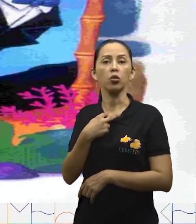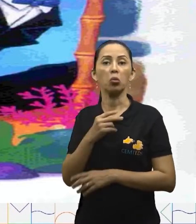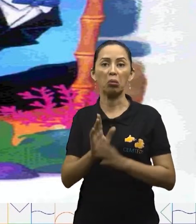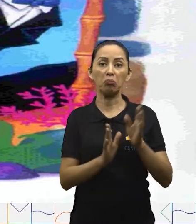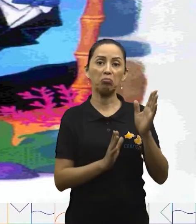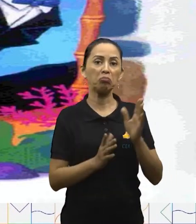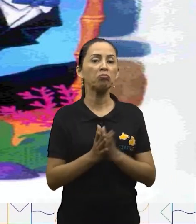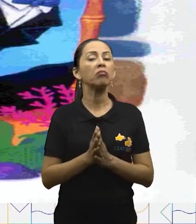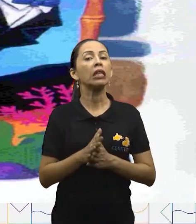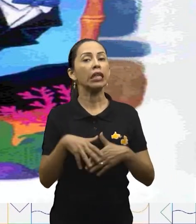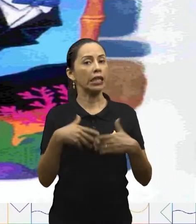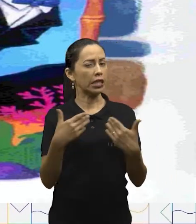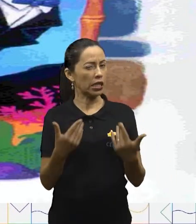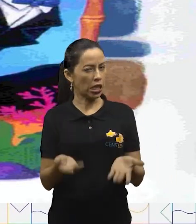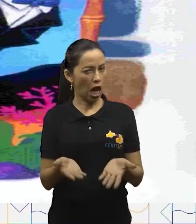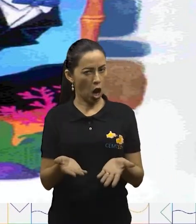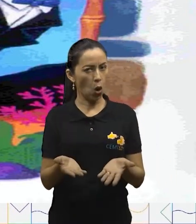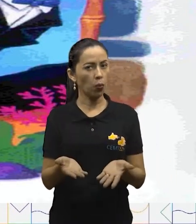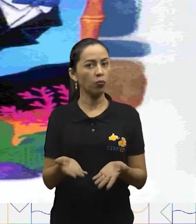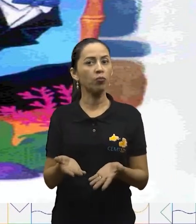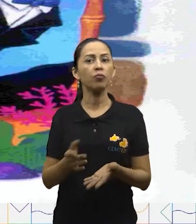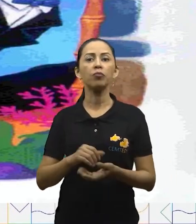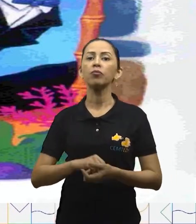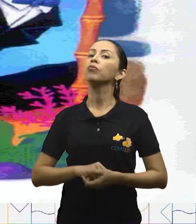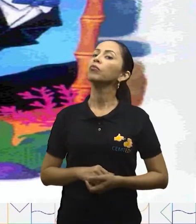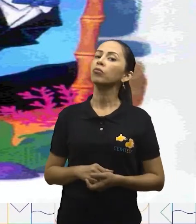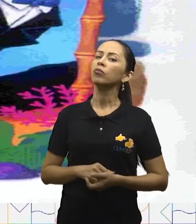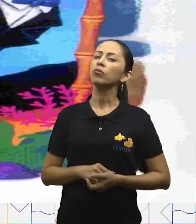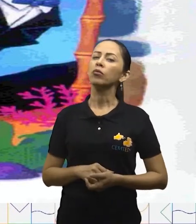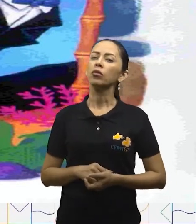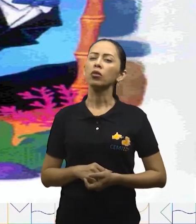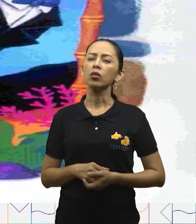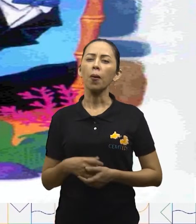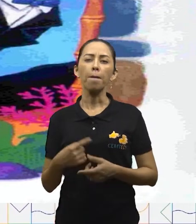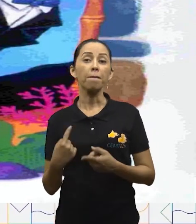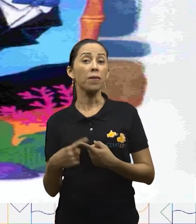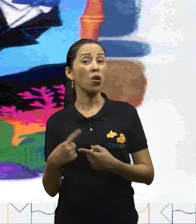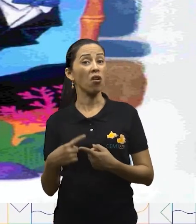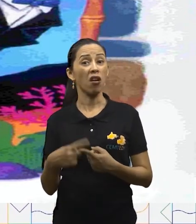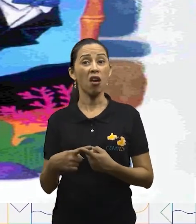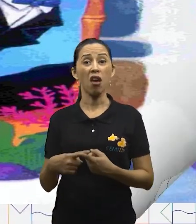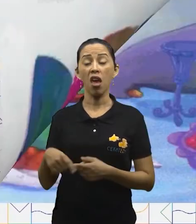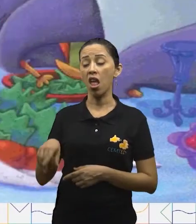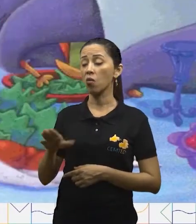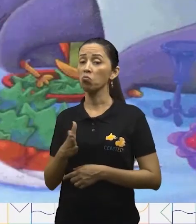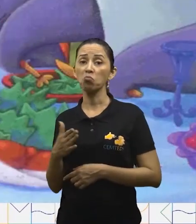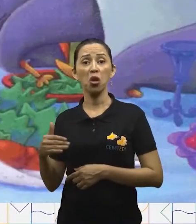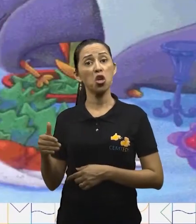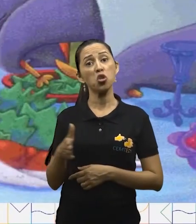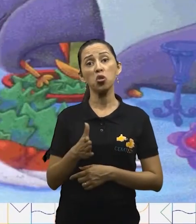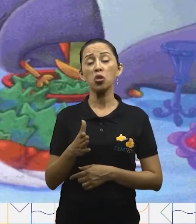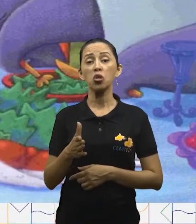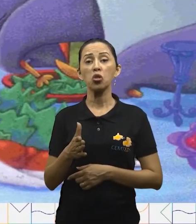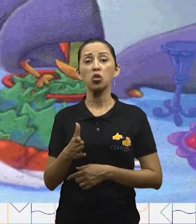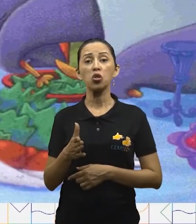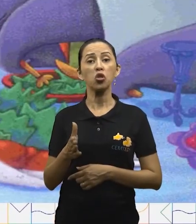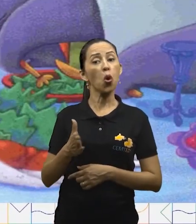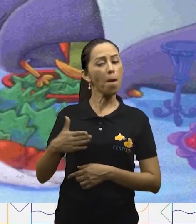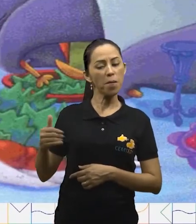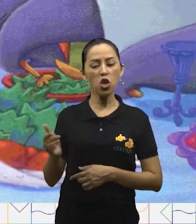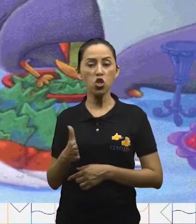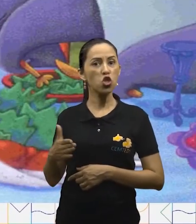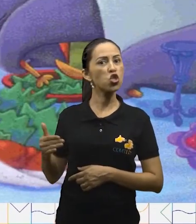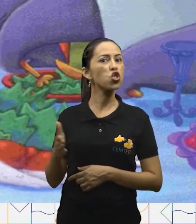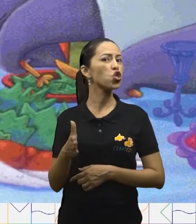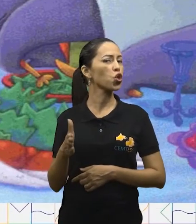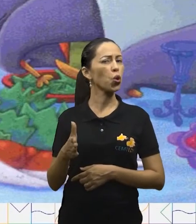entrando sem querer escutar o que Peixoto estava dizendo. Mas Peixoto